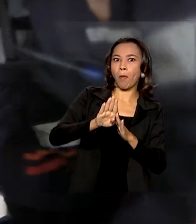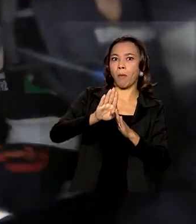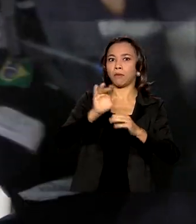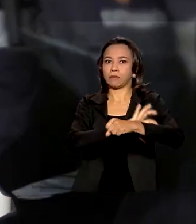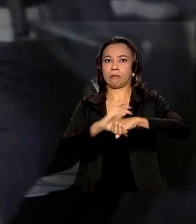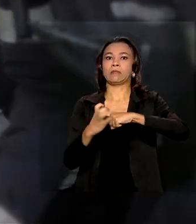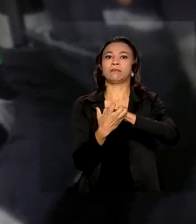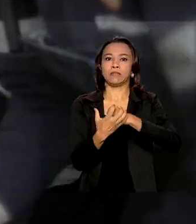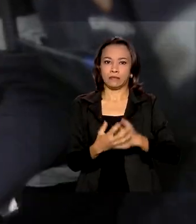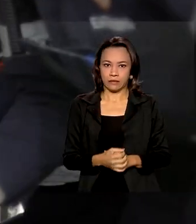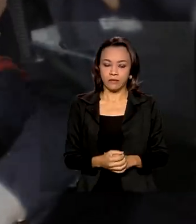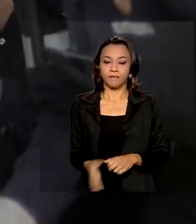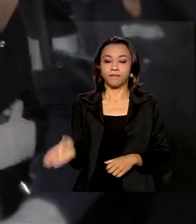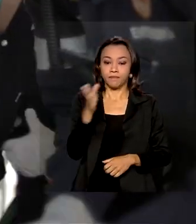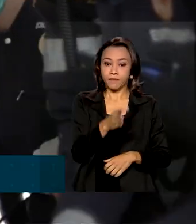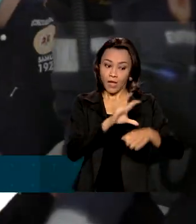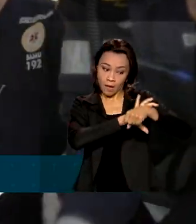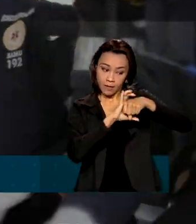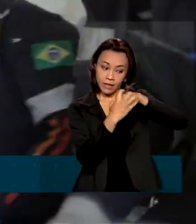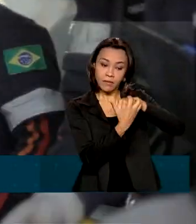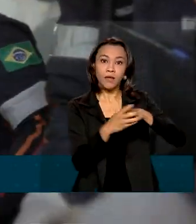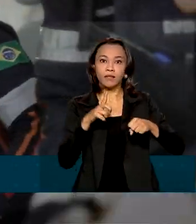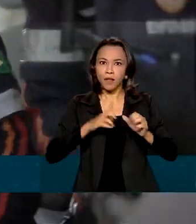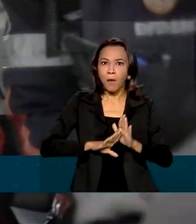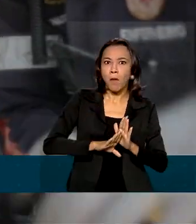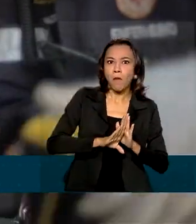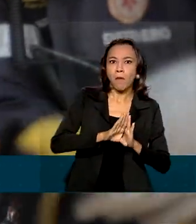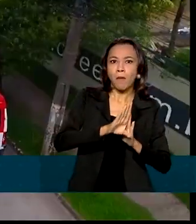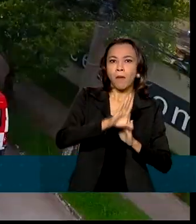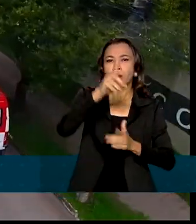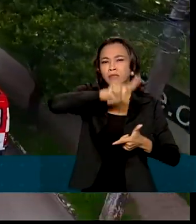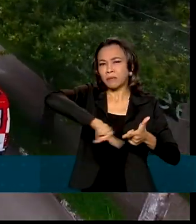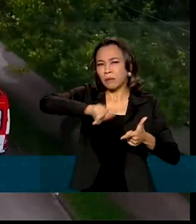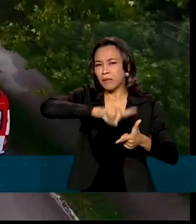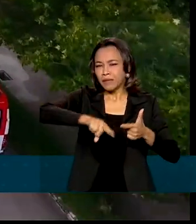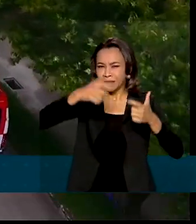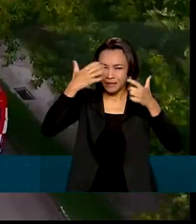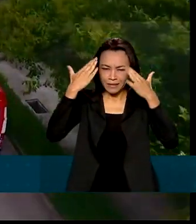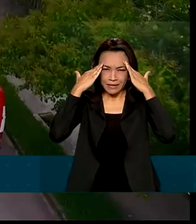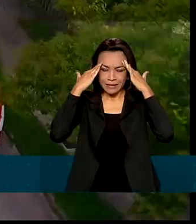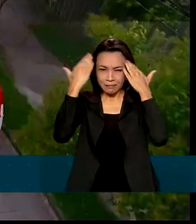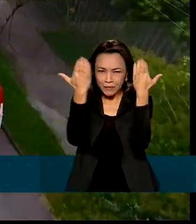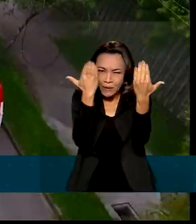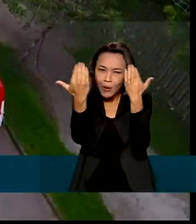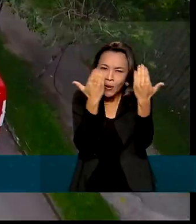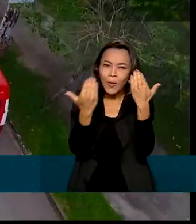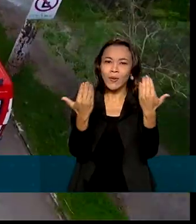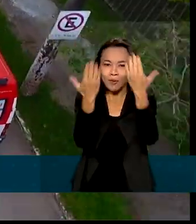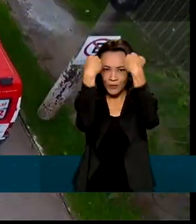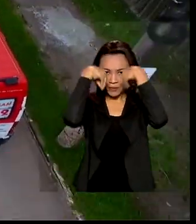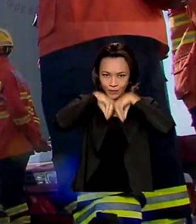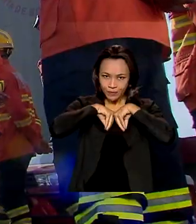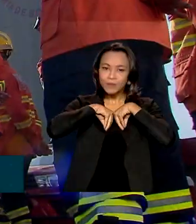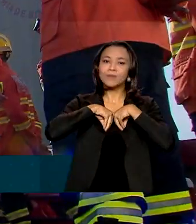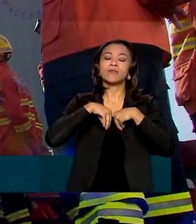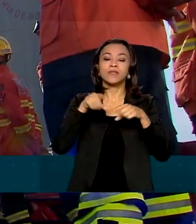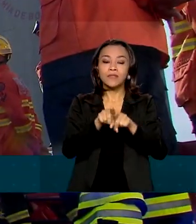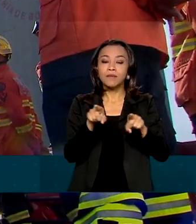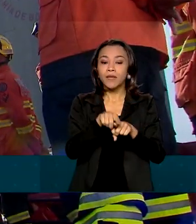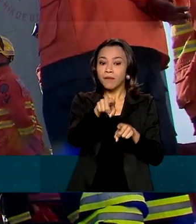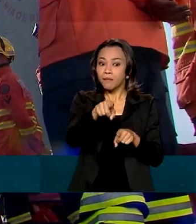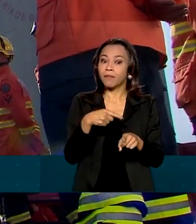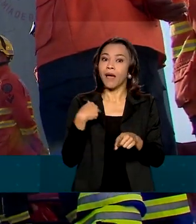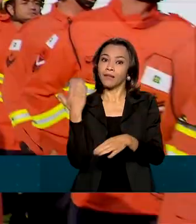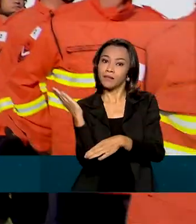A pandemia tem elevado os casos de problemas psíquicos atendidos pelo SAMU e pelo Corpo de Bombeiros.